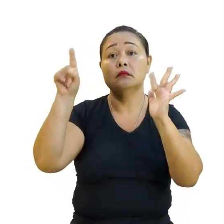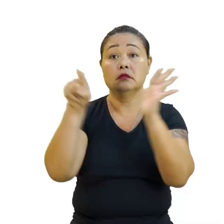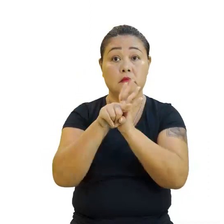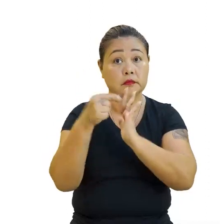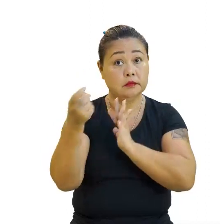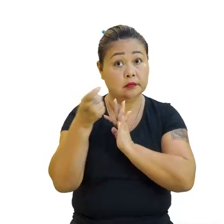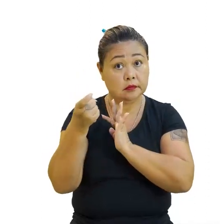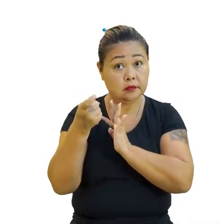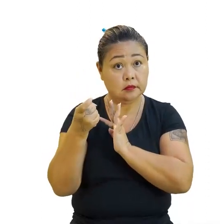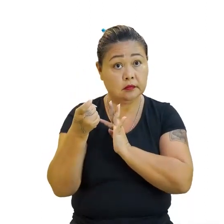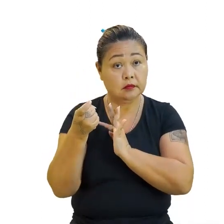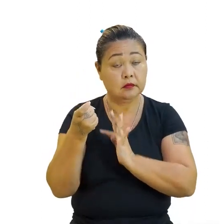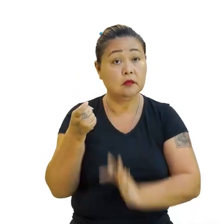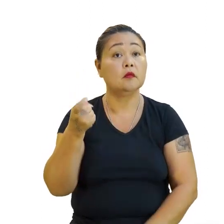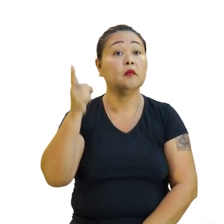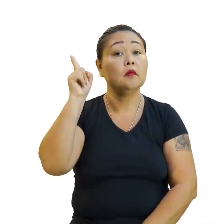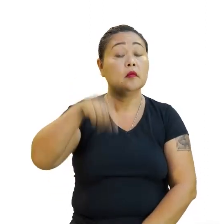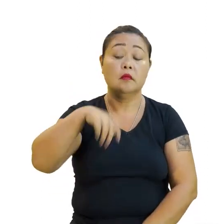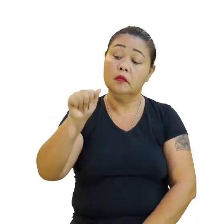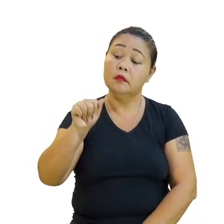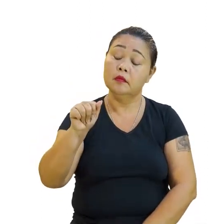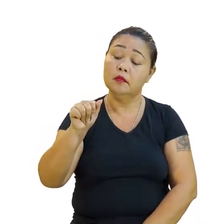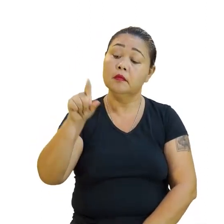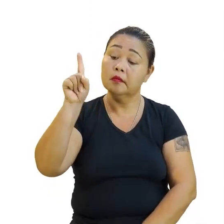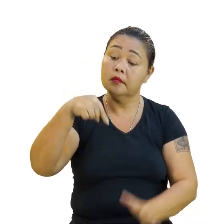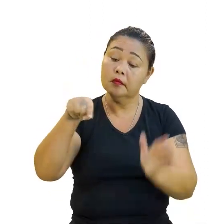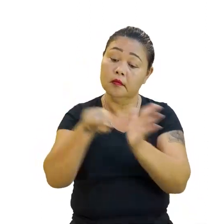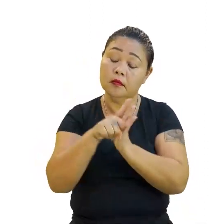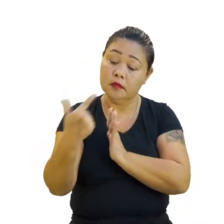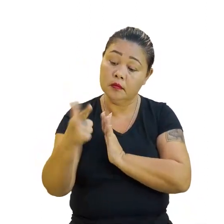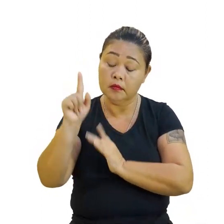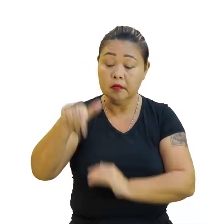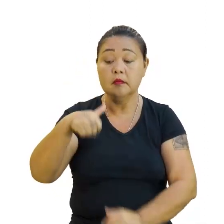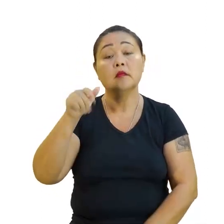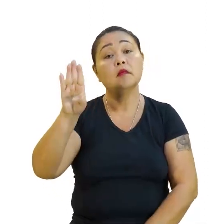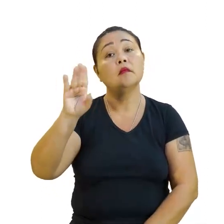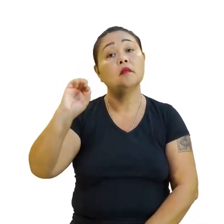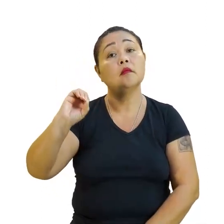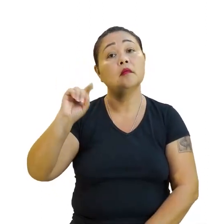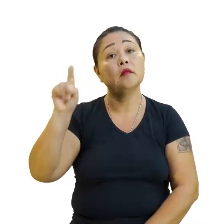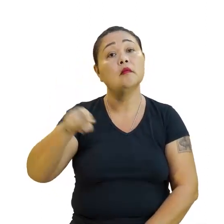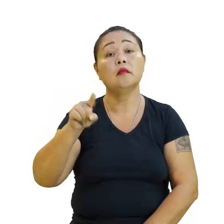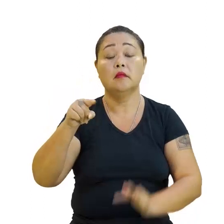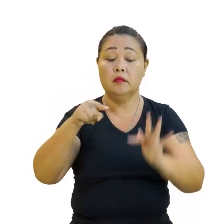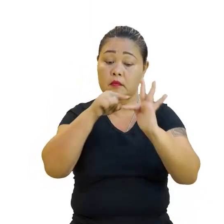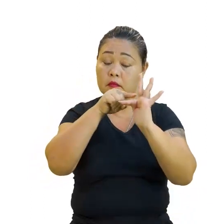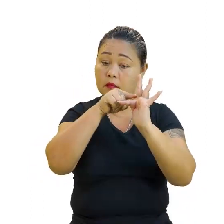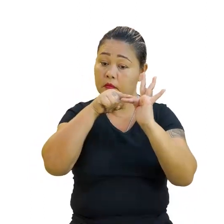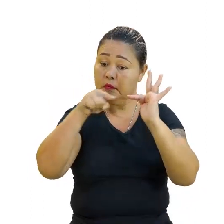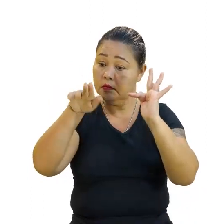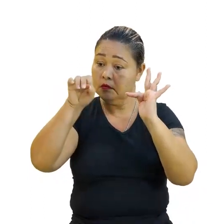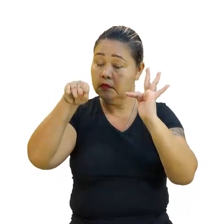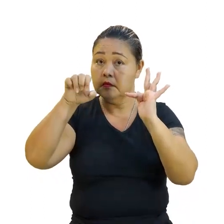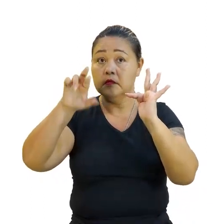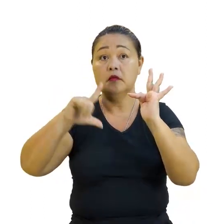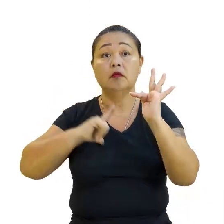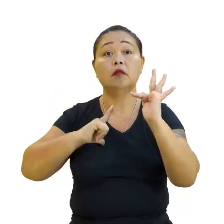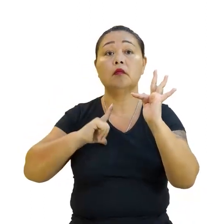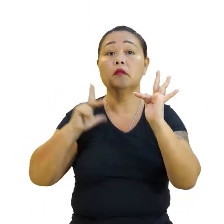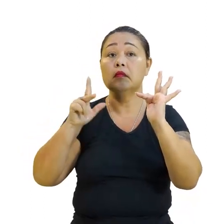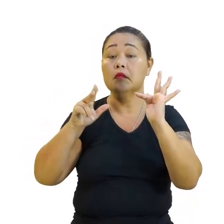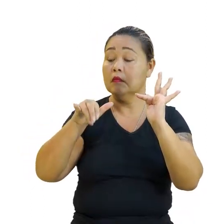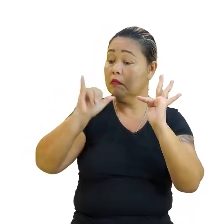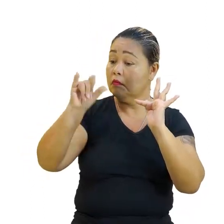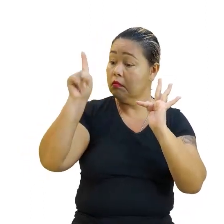2x. Bom, o a é menos 2 e o b é 0, então ela é uma função linear. Linear. E se for caraclachar, y